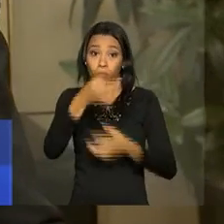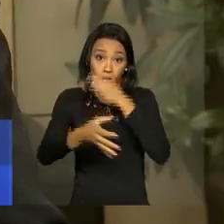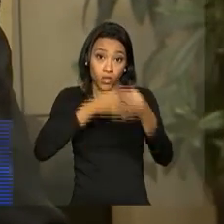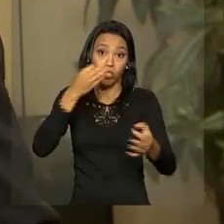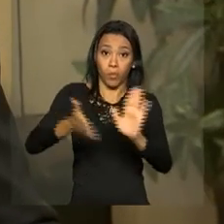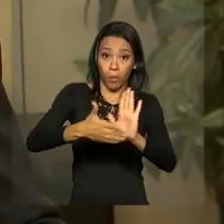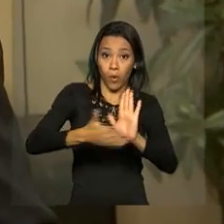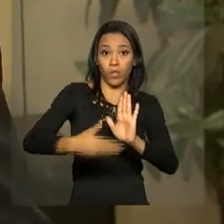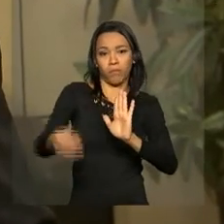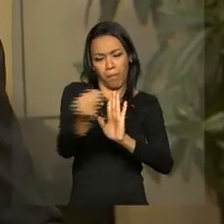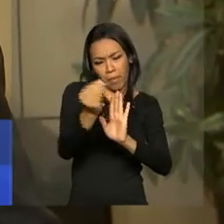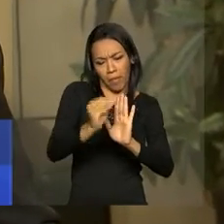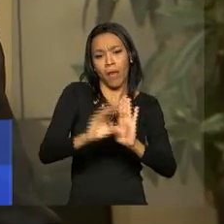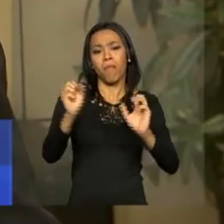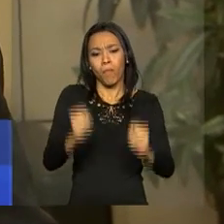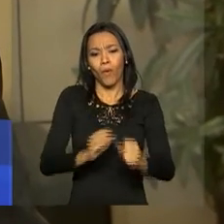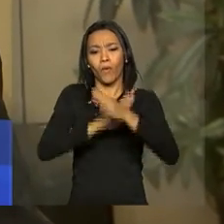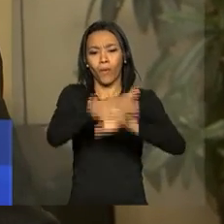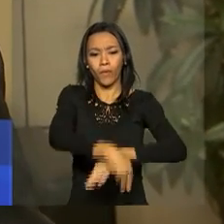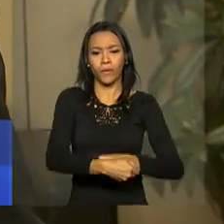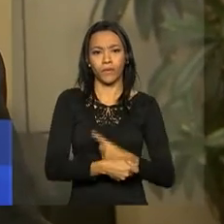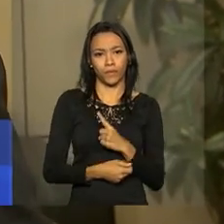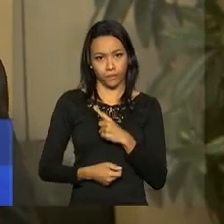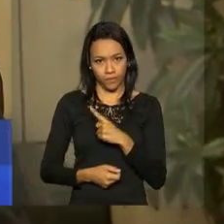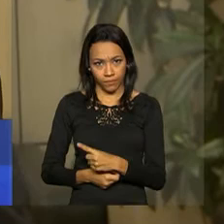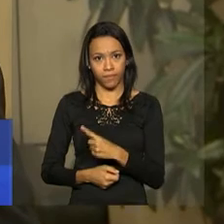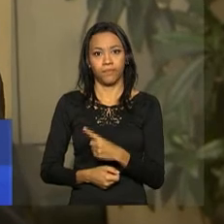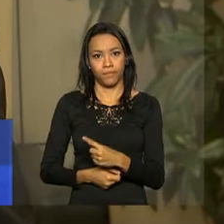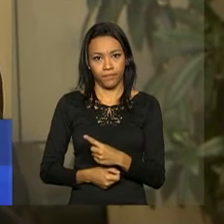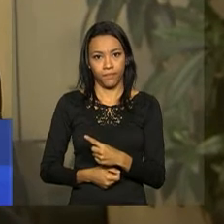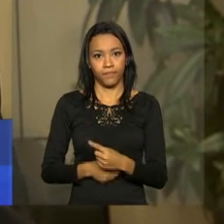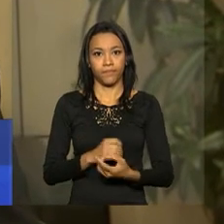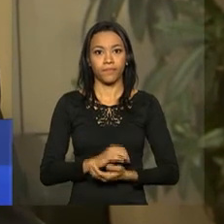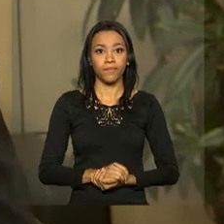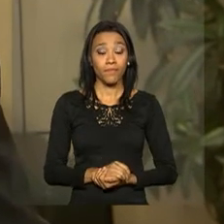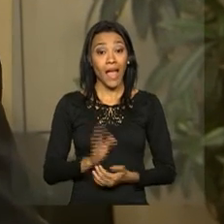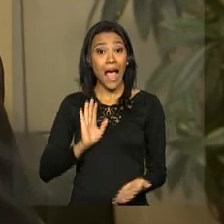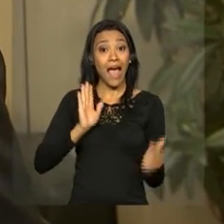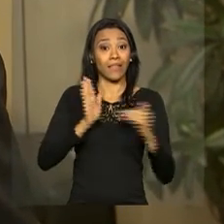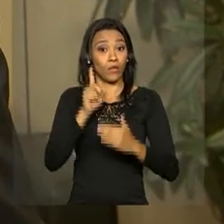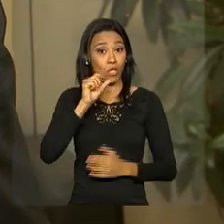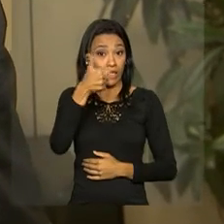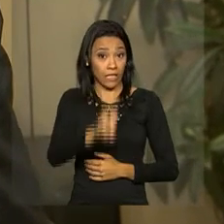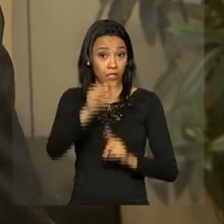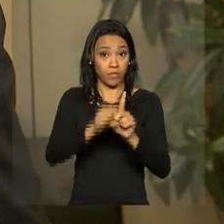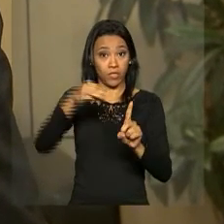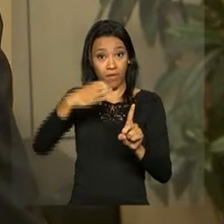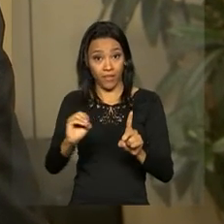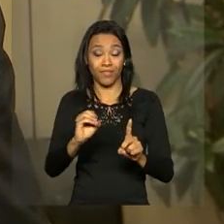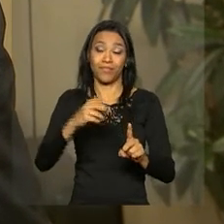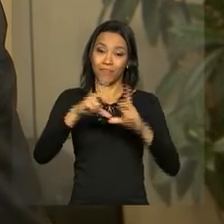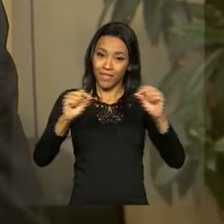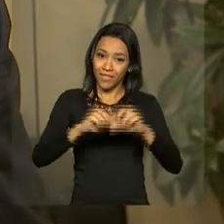podem ser enviadas para o endereço base-nacional-comum.mec.gov.br até o dia 15 de março. De